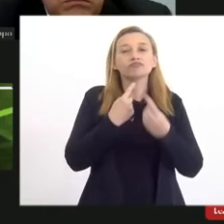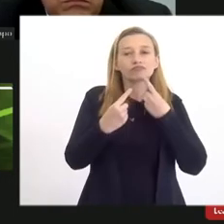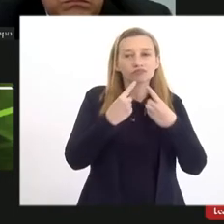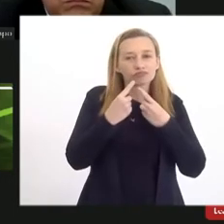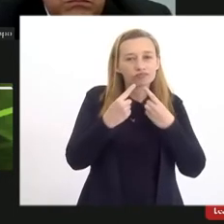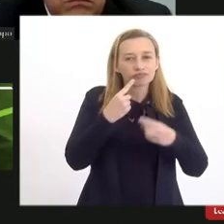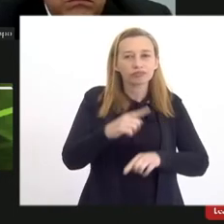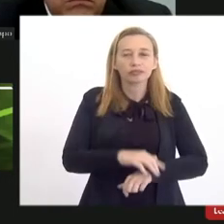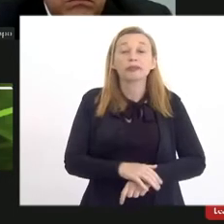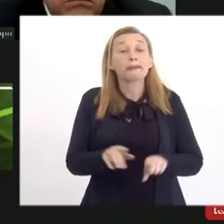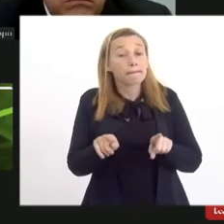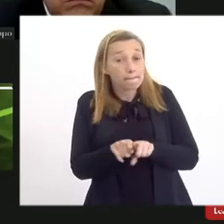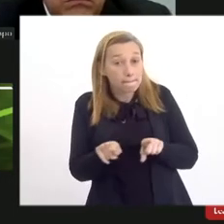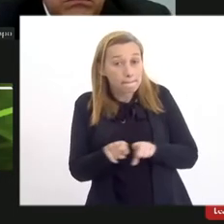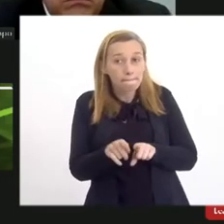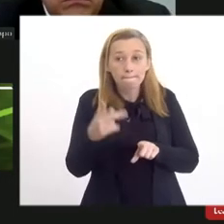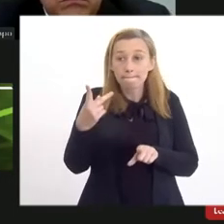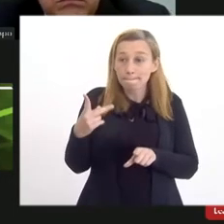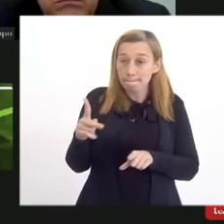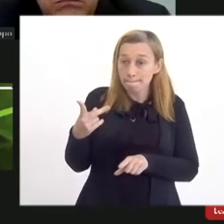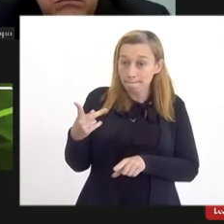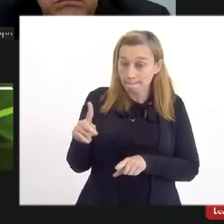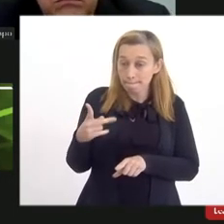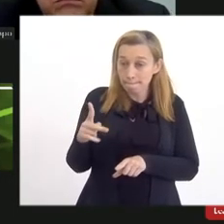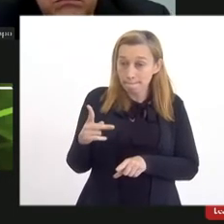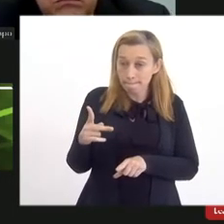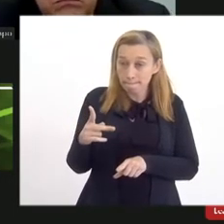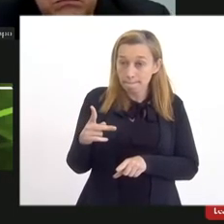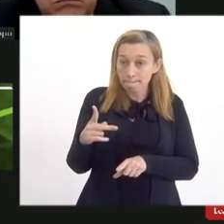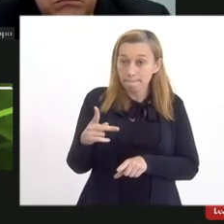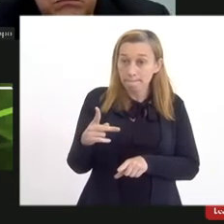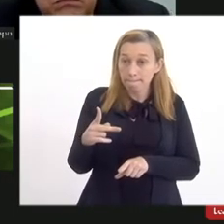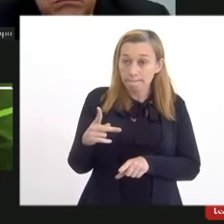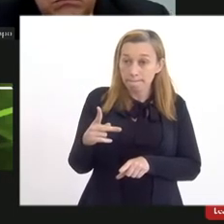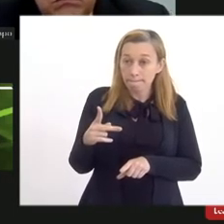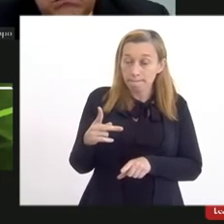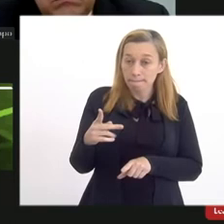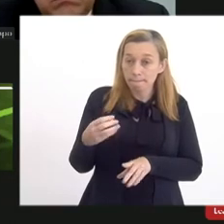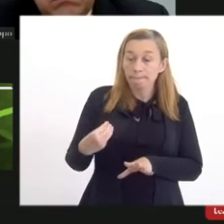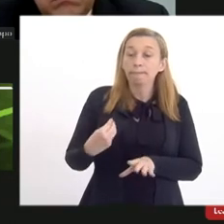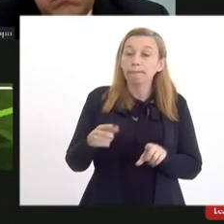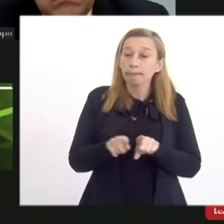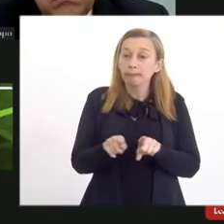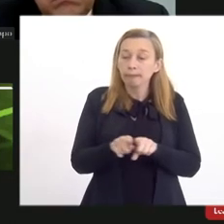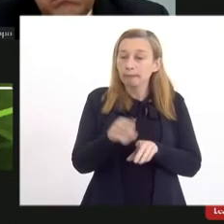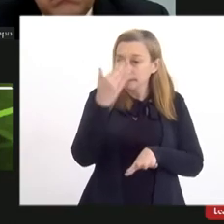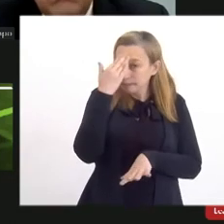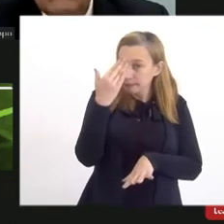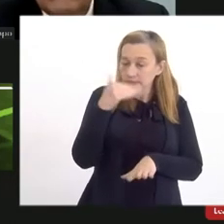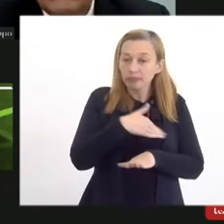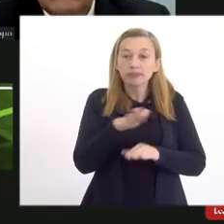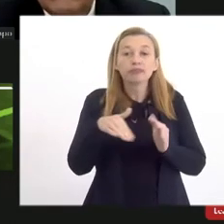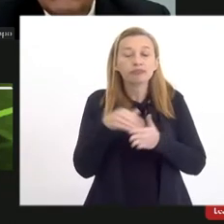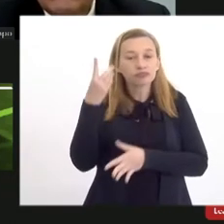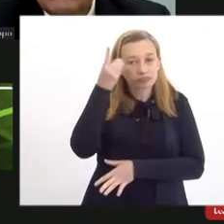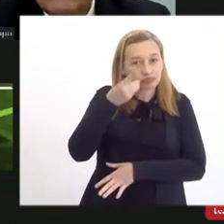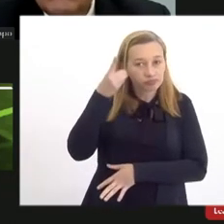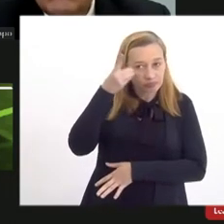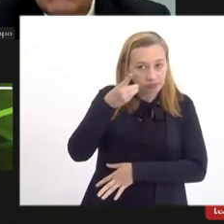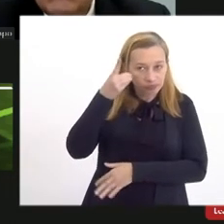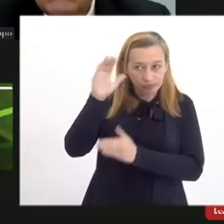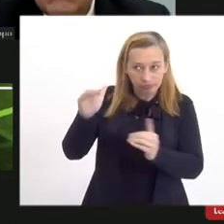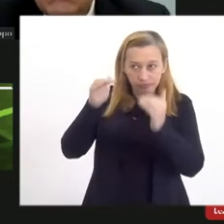e também na sua presença gostaria de agradecer e cumprimentar a todos os